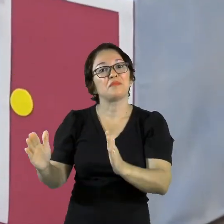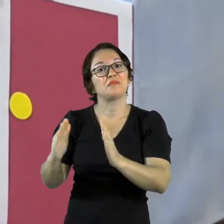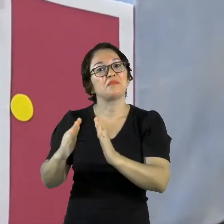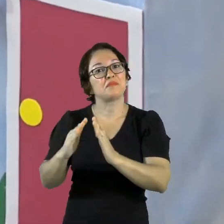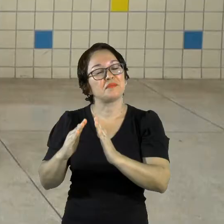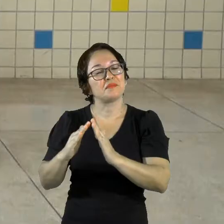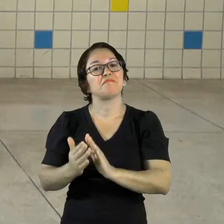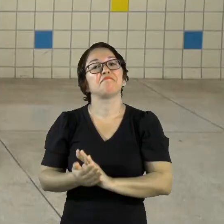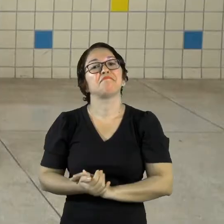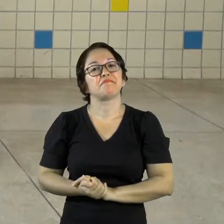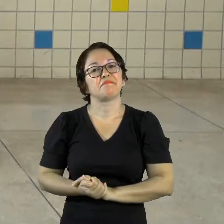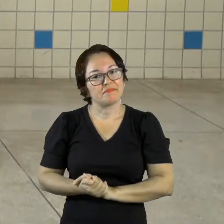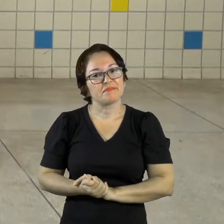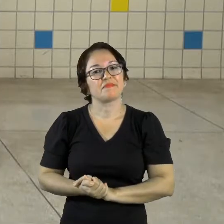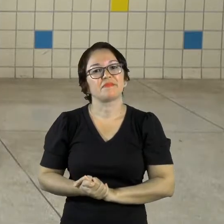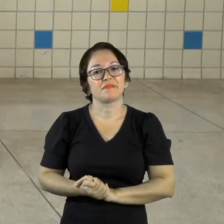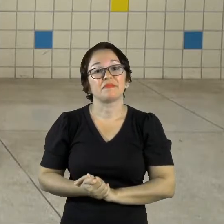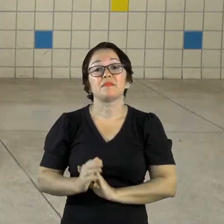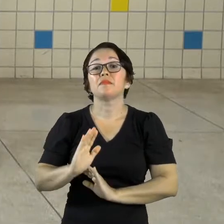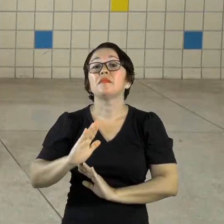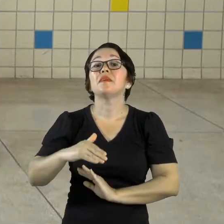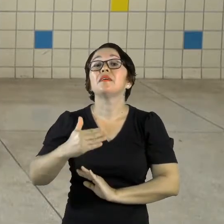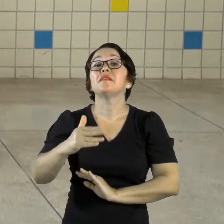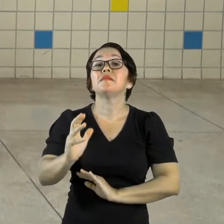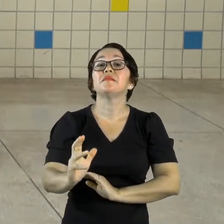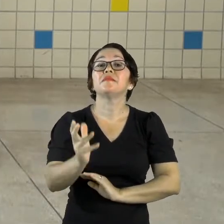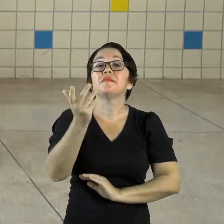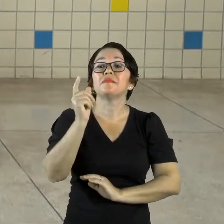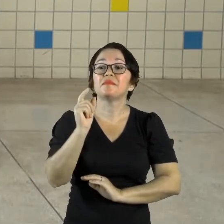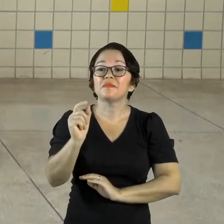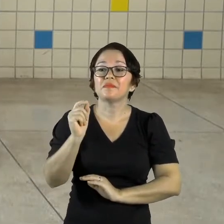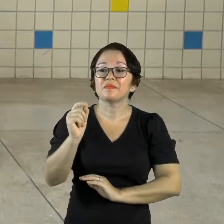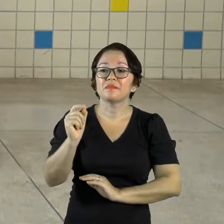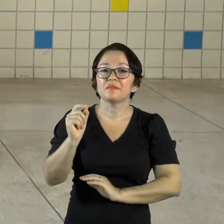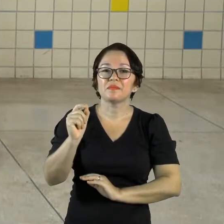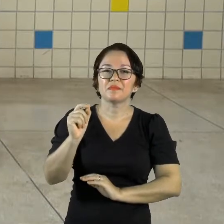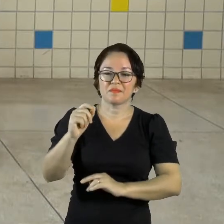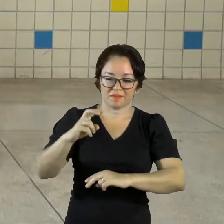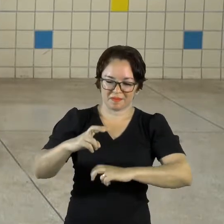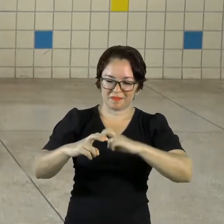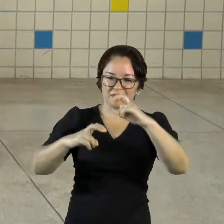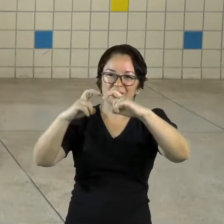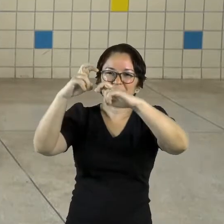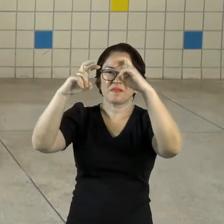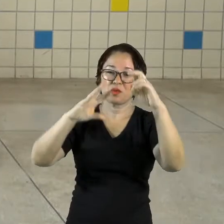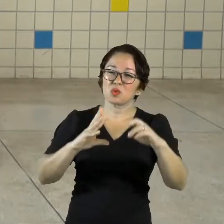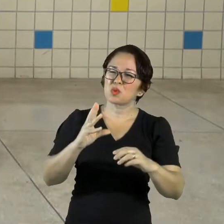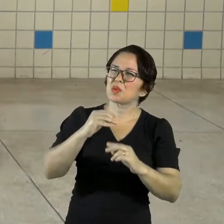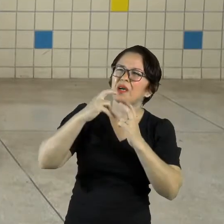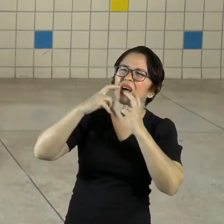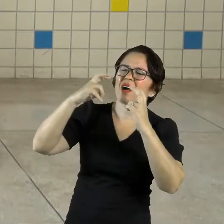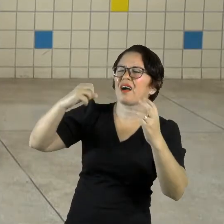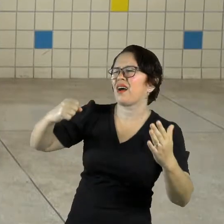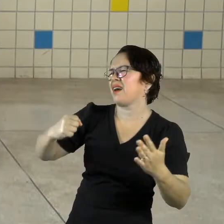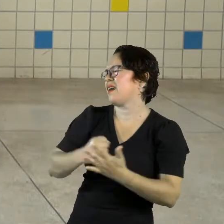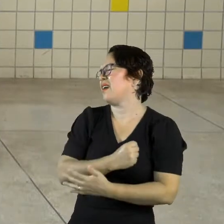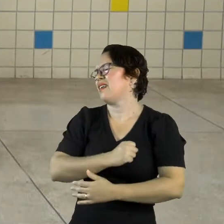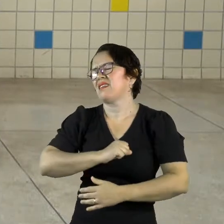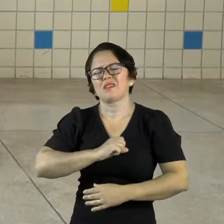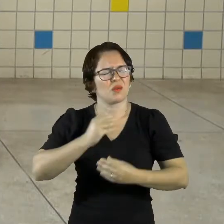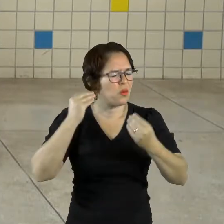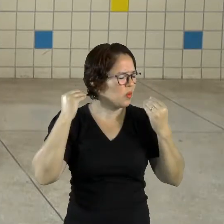Mas aí eles gritaram em um socorro. Ah, não! Não